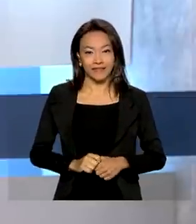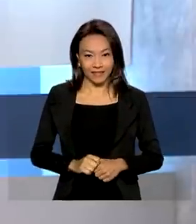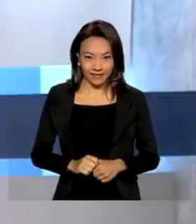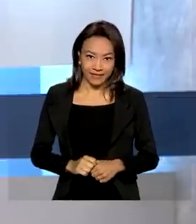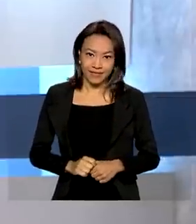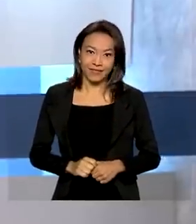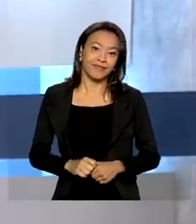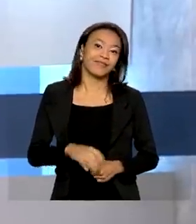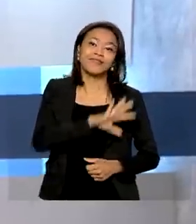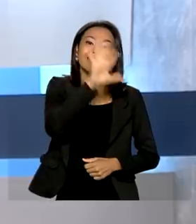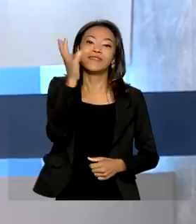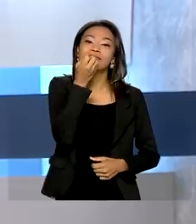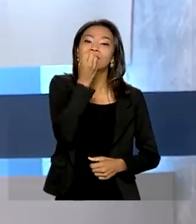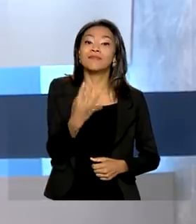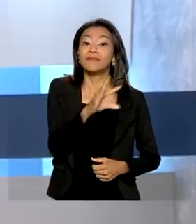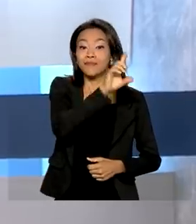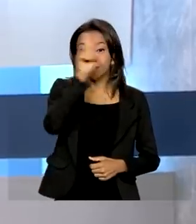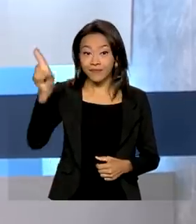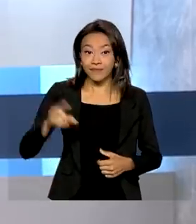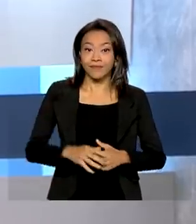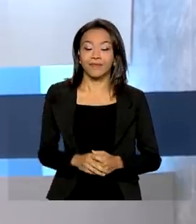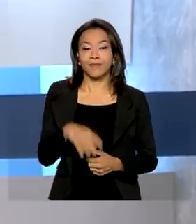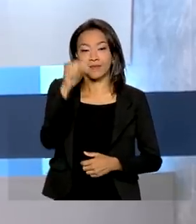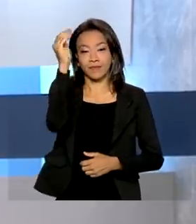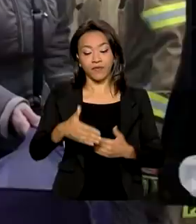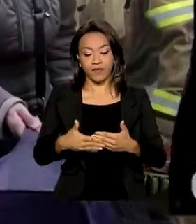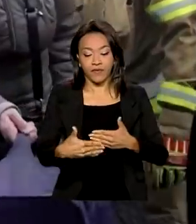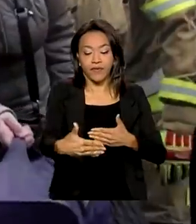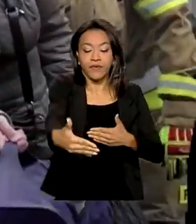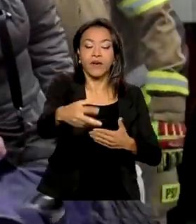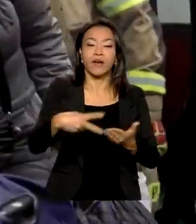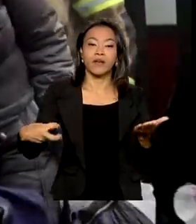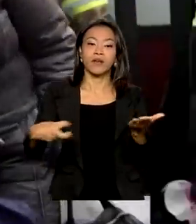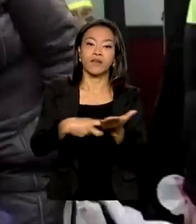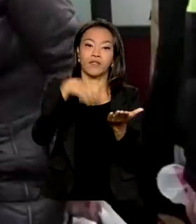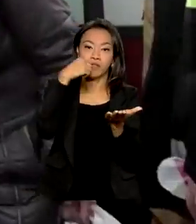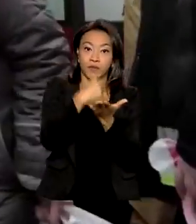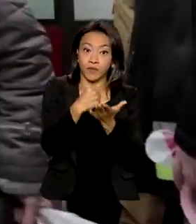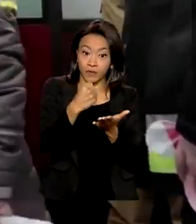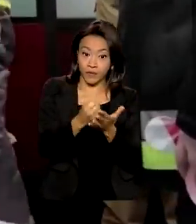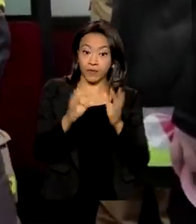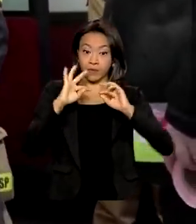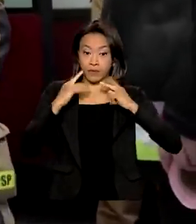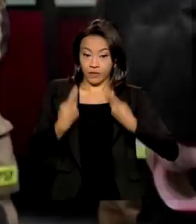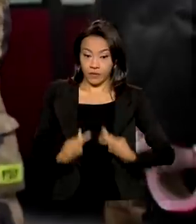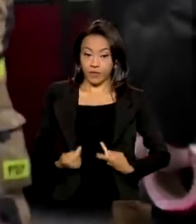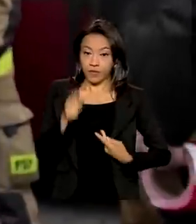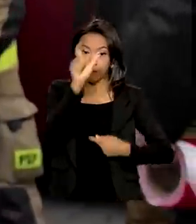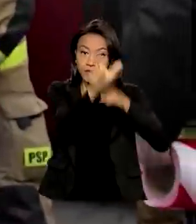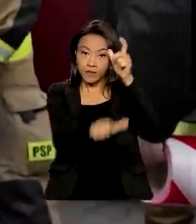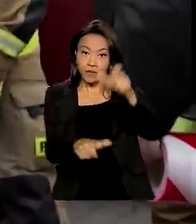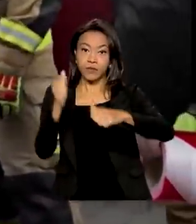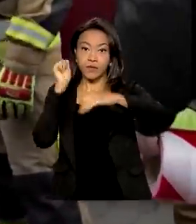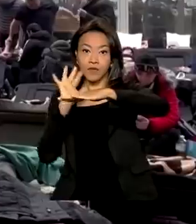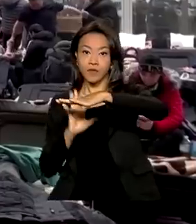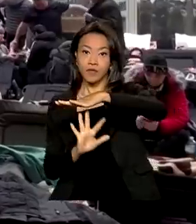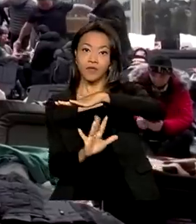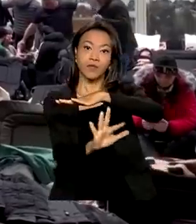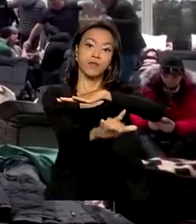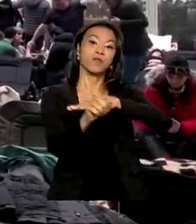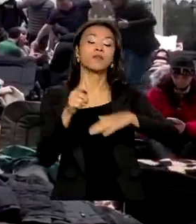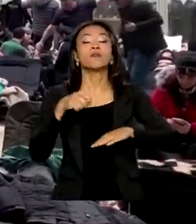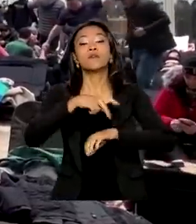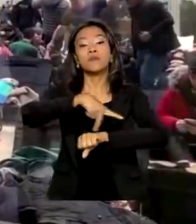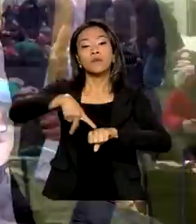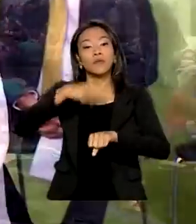Olá, bom dia. Brasil vai conceder visto humanitário para refugiados ucranianos por seis